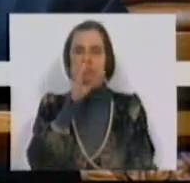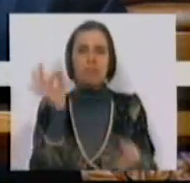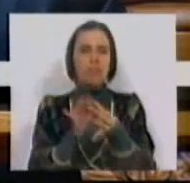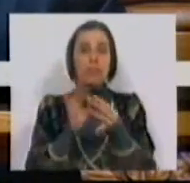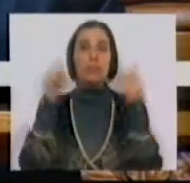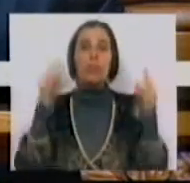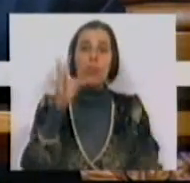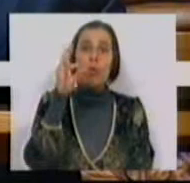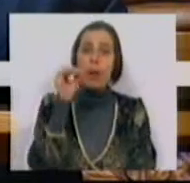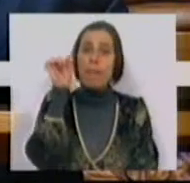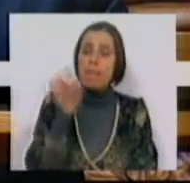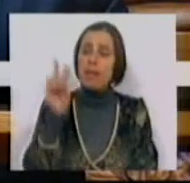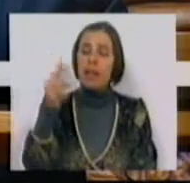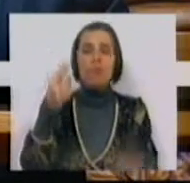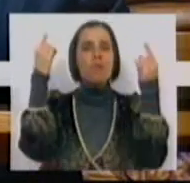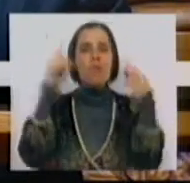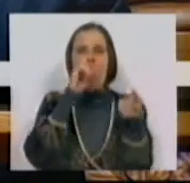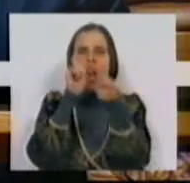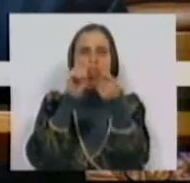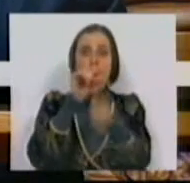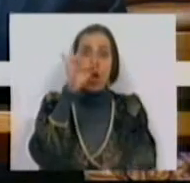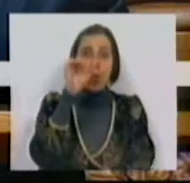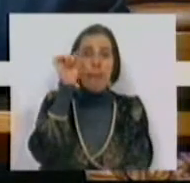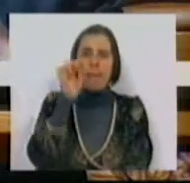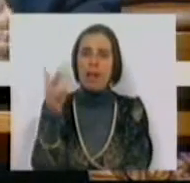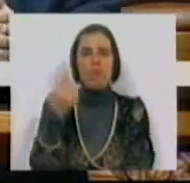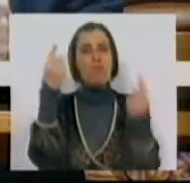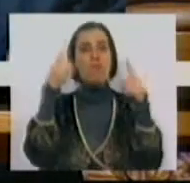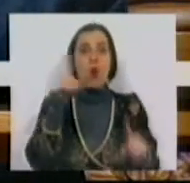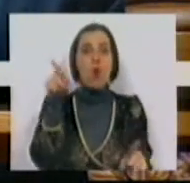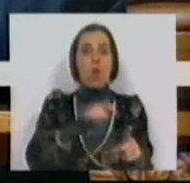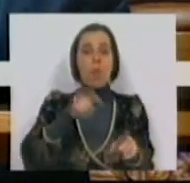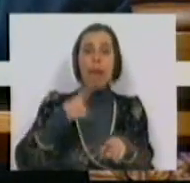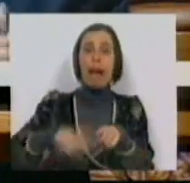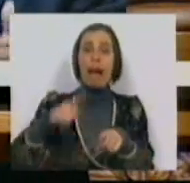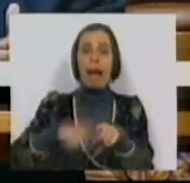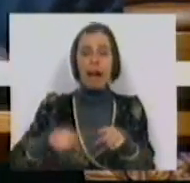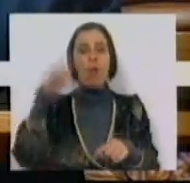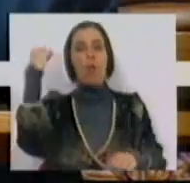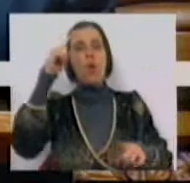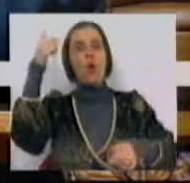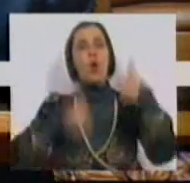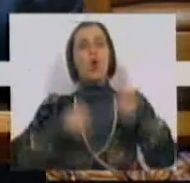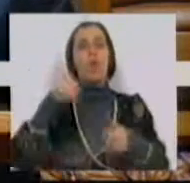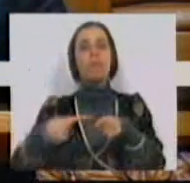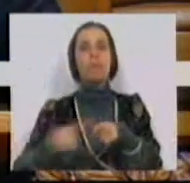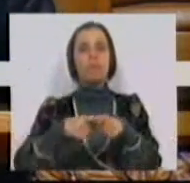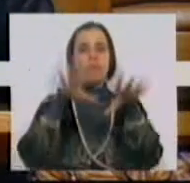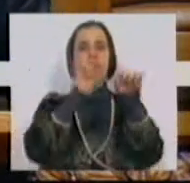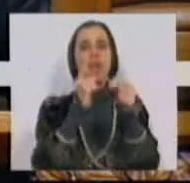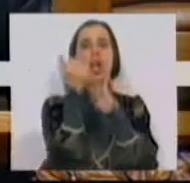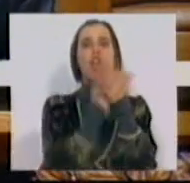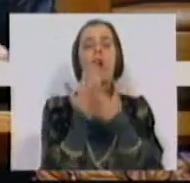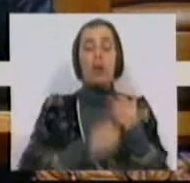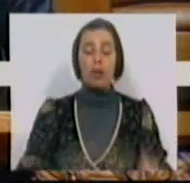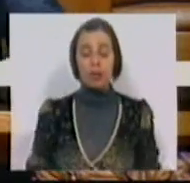40 mil euros, a troco de míseros 40 mil euros por mês de renda ao único concorrente que se interessou por este negócio.